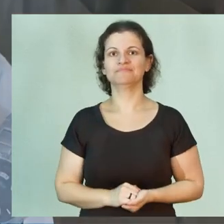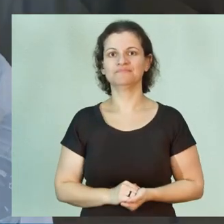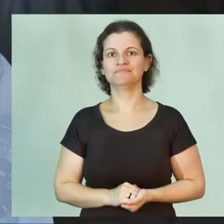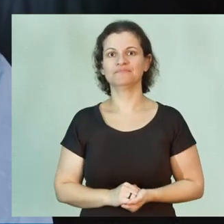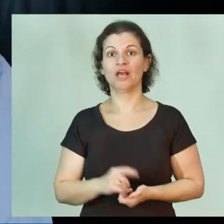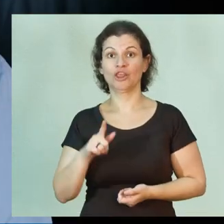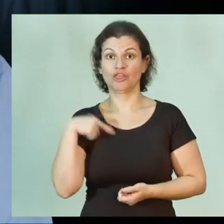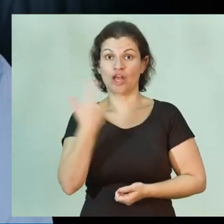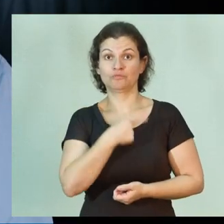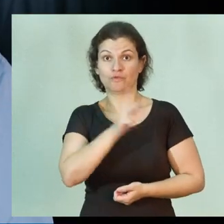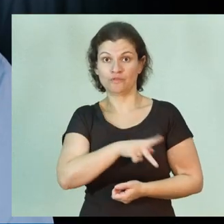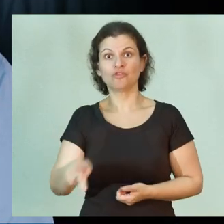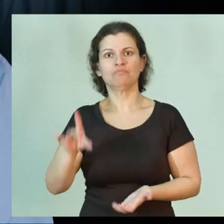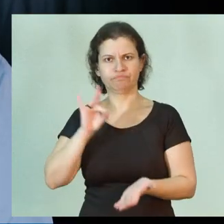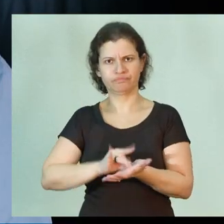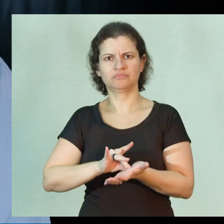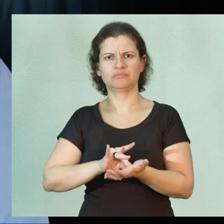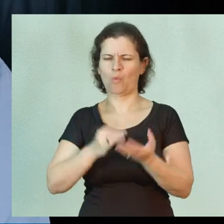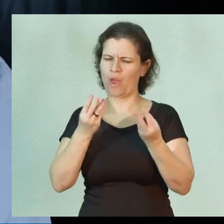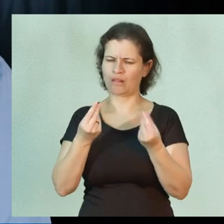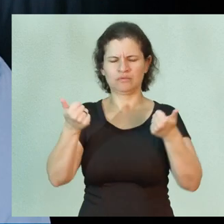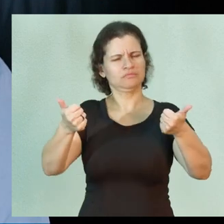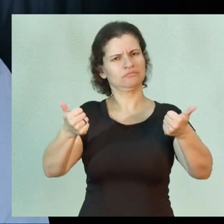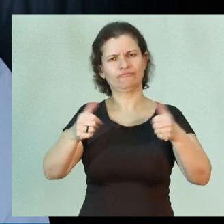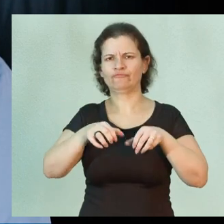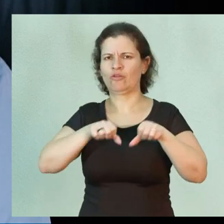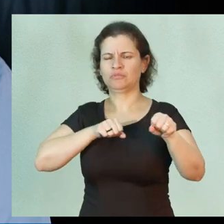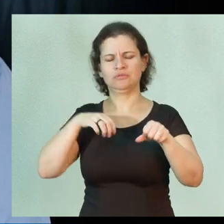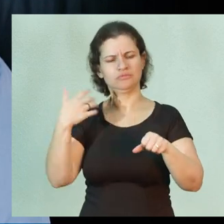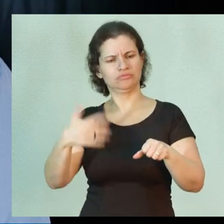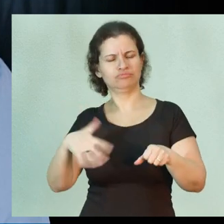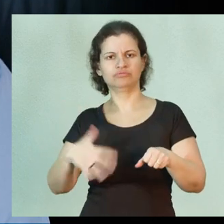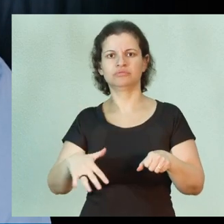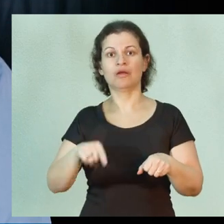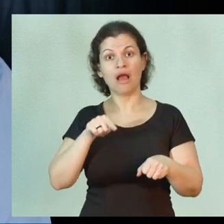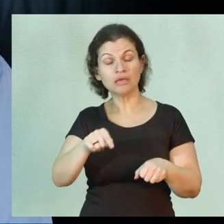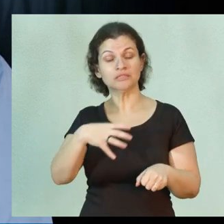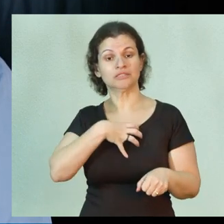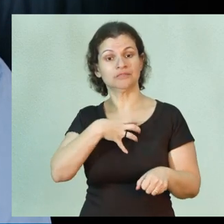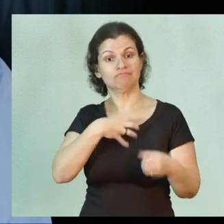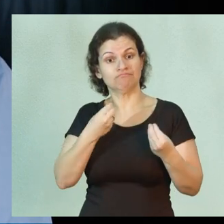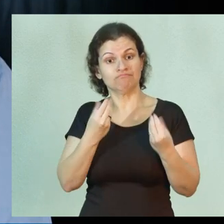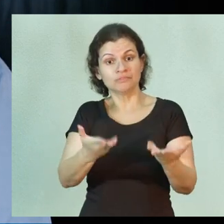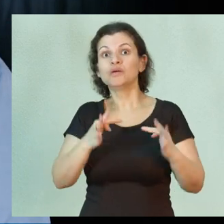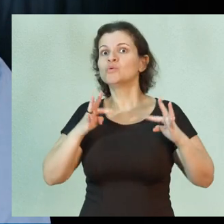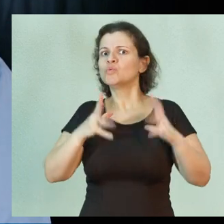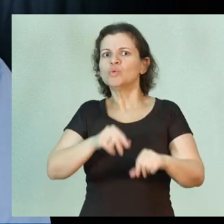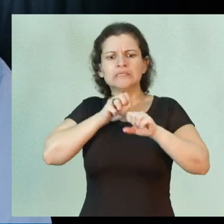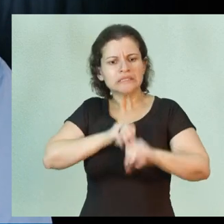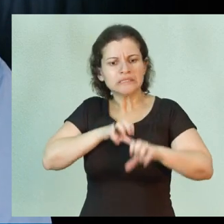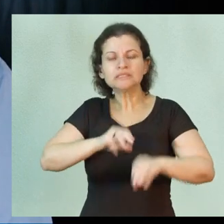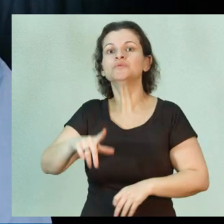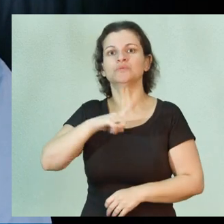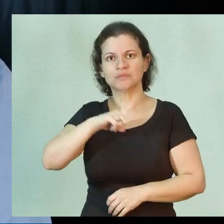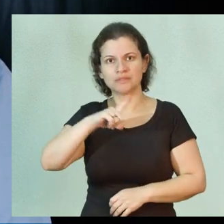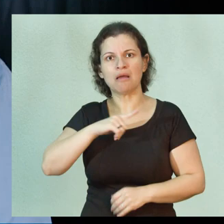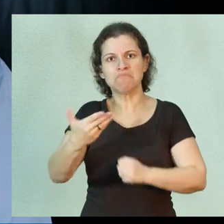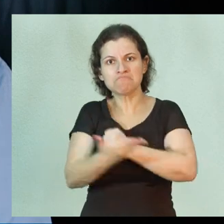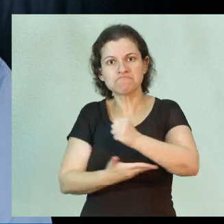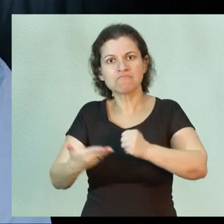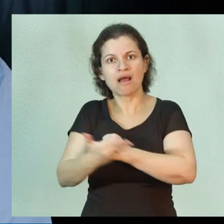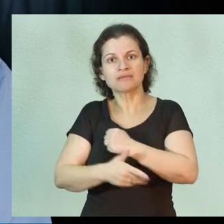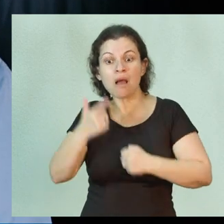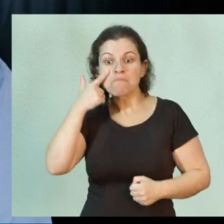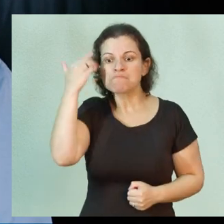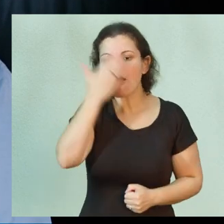Os nossos professores, realmente, são extremamente qualificados, né, nesse sentido. Então, todo o ensino que nós temos é baseado em